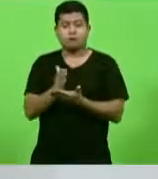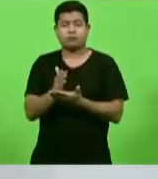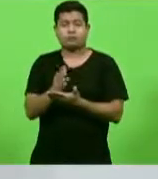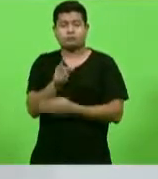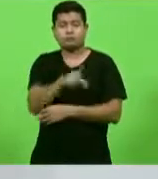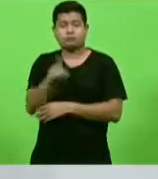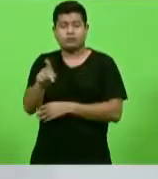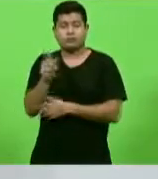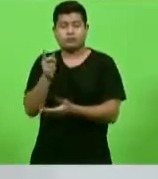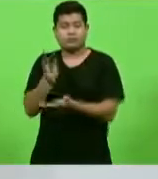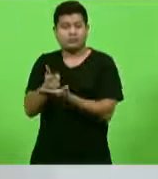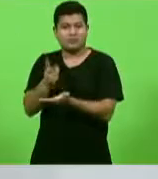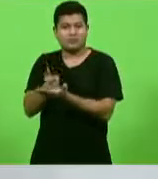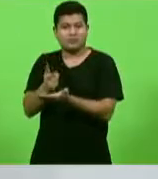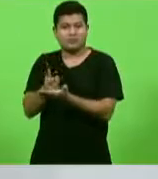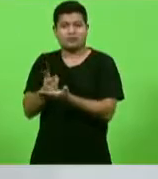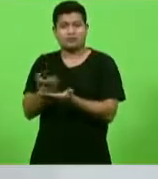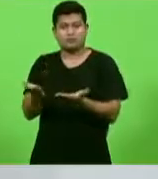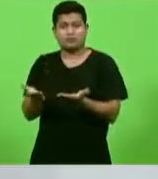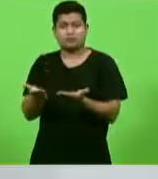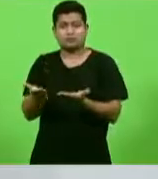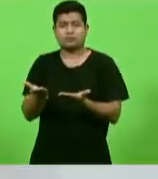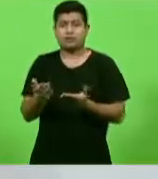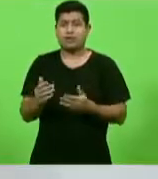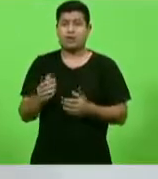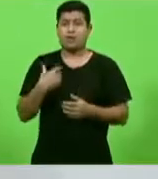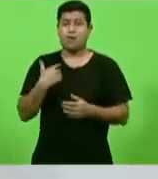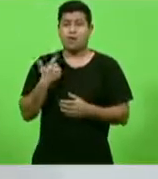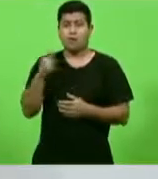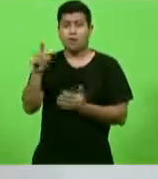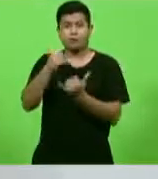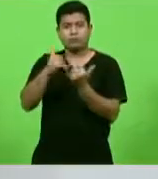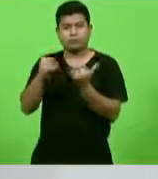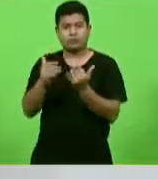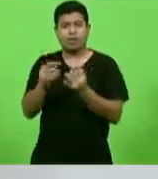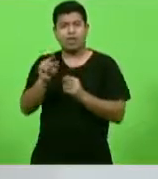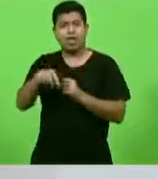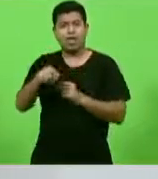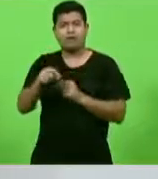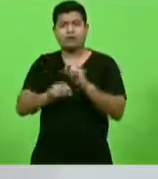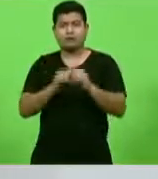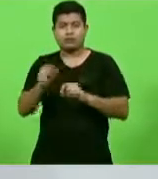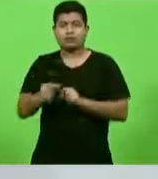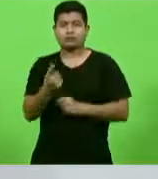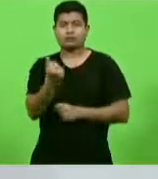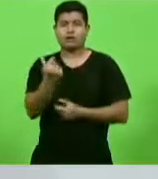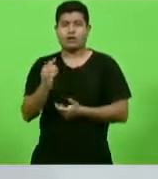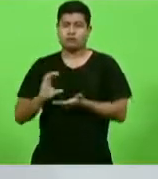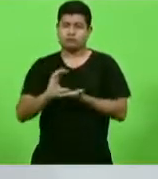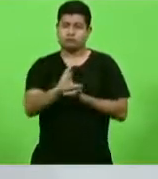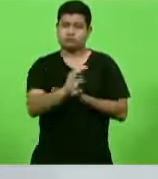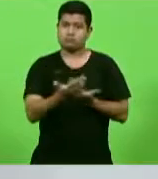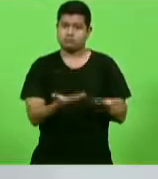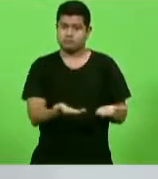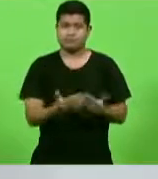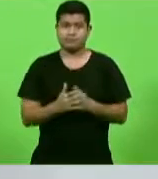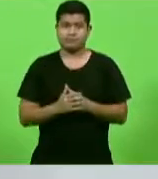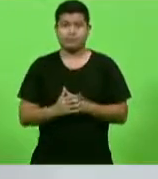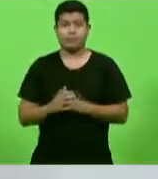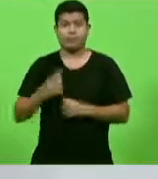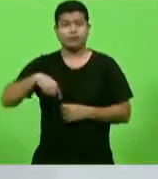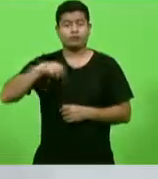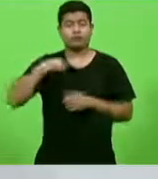efetivos e, na outra parte, então, o modelo de repasse de recursos. Como nós já tínhamos